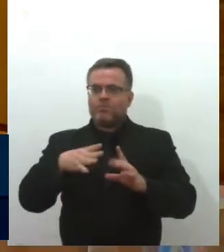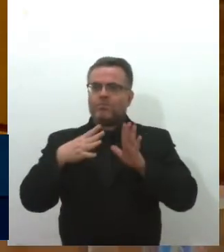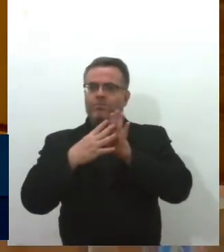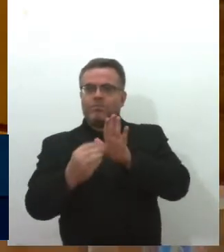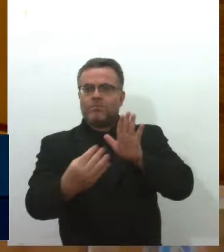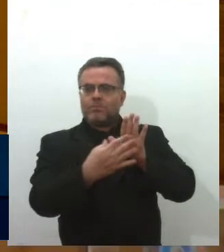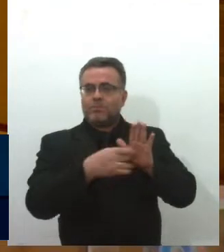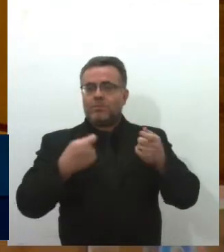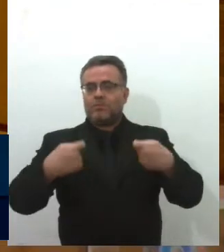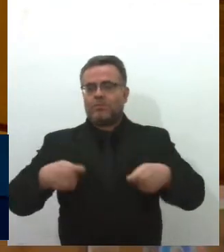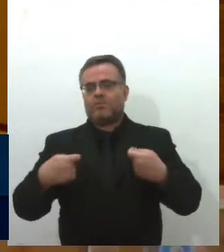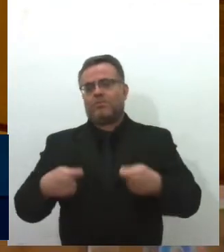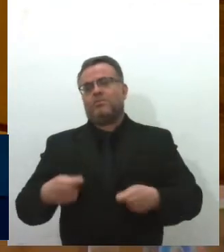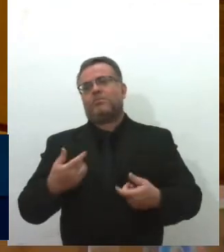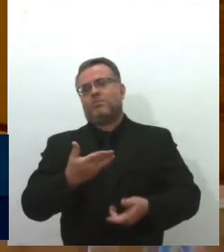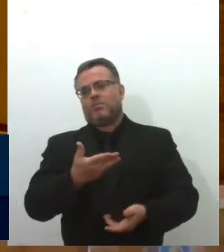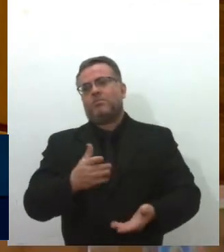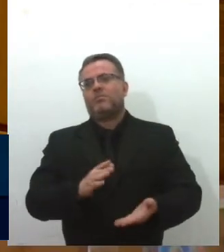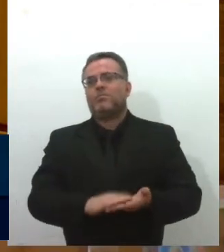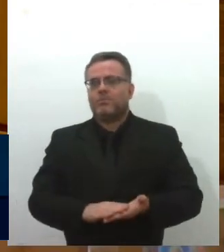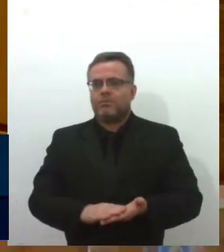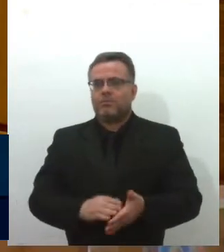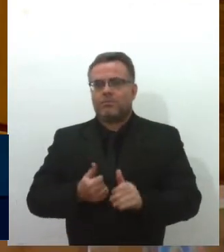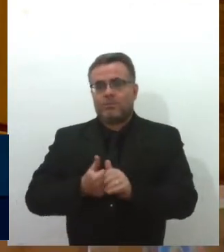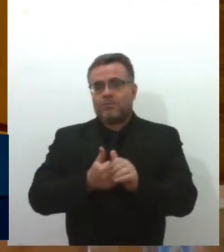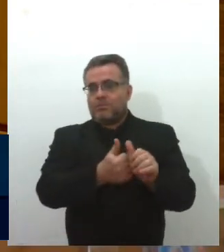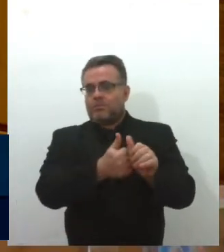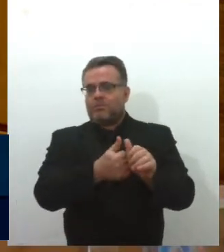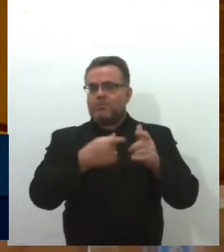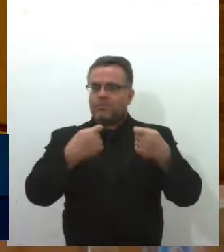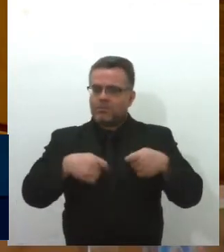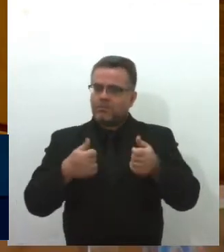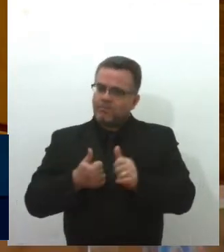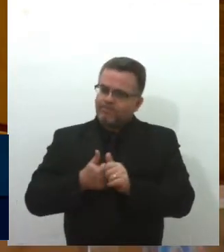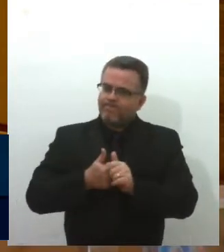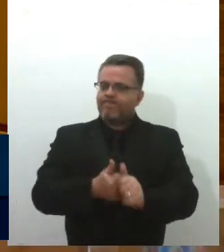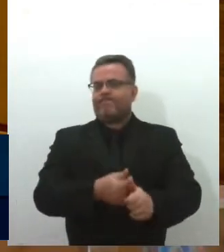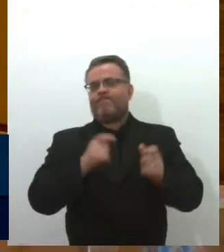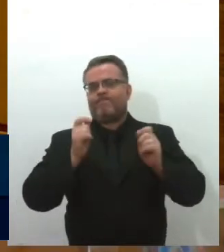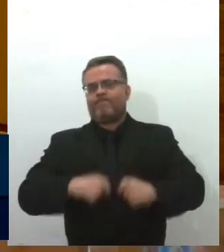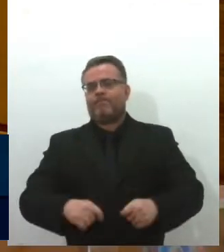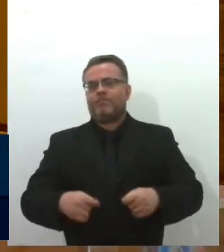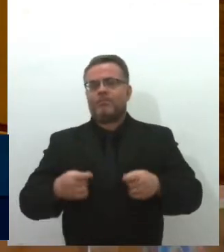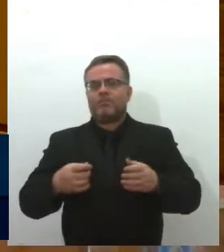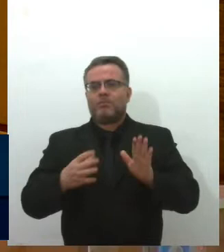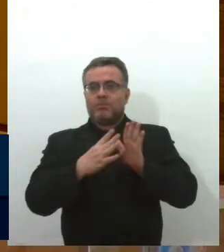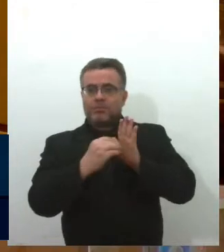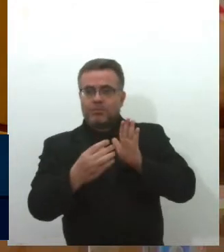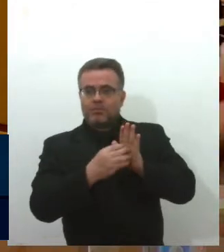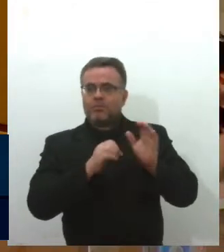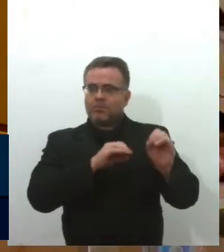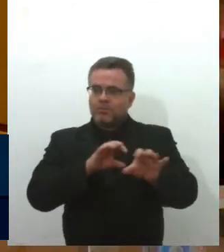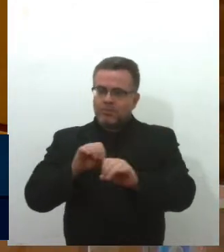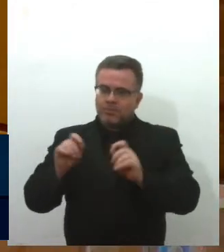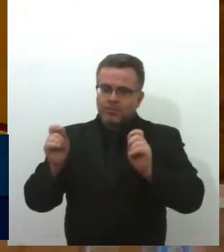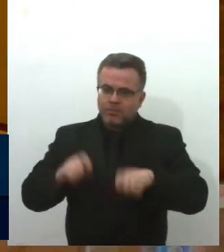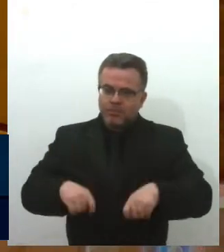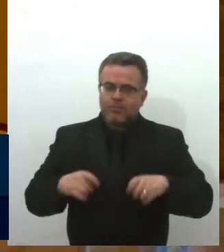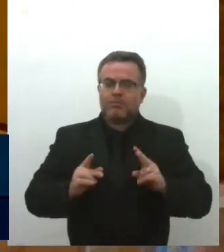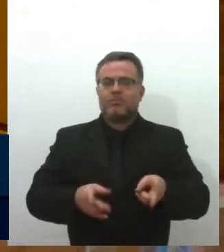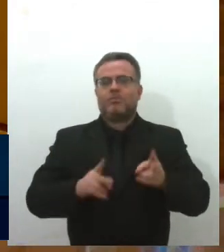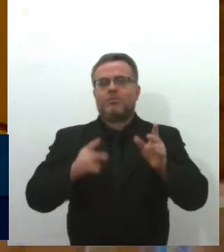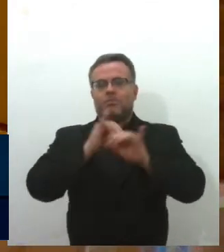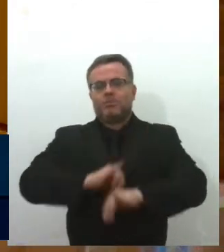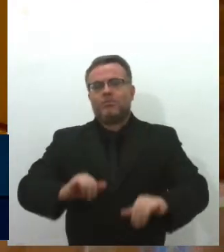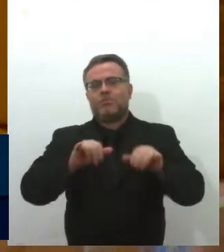copiados, os bons exemplos precisam ser divulgados, os bons exemplos precisam ser